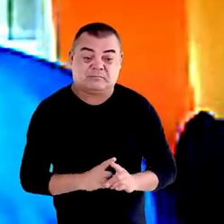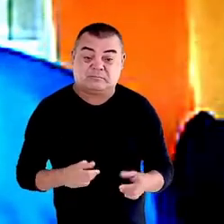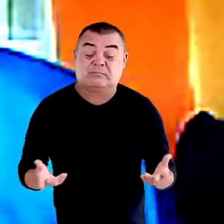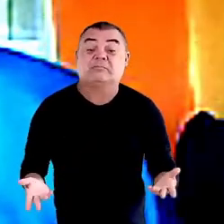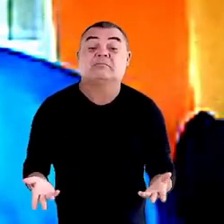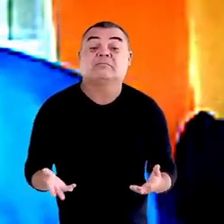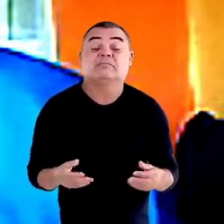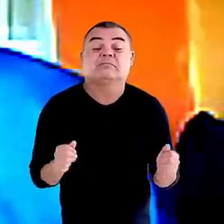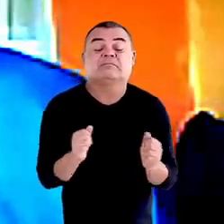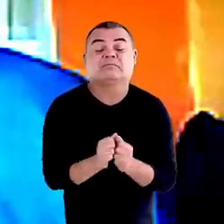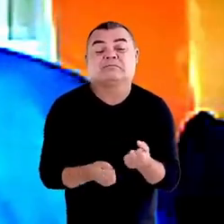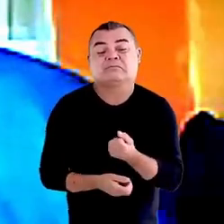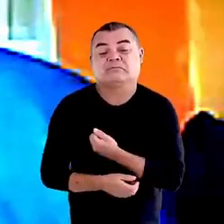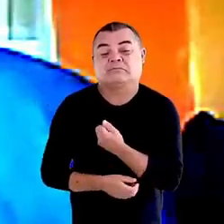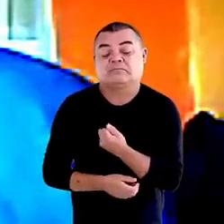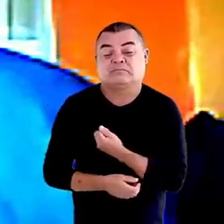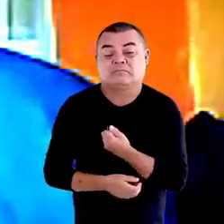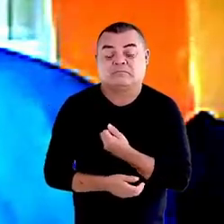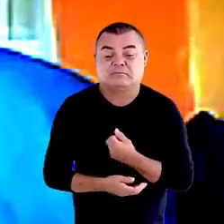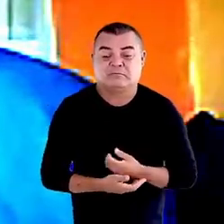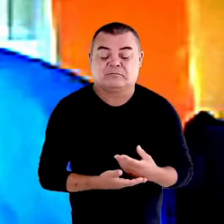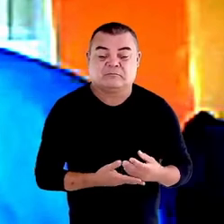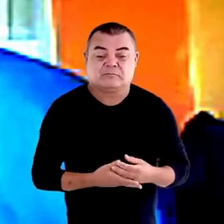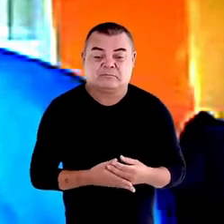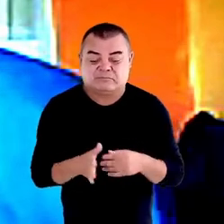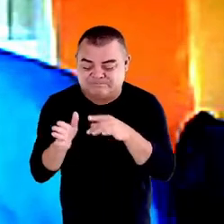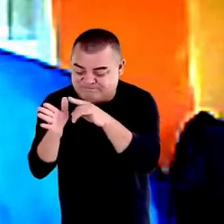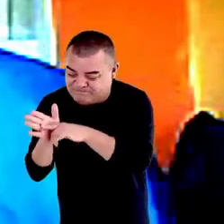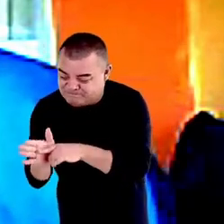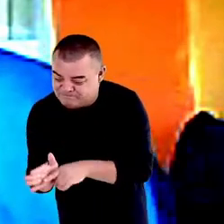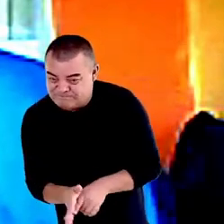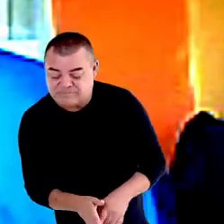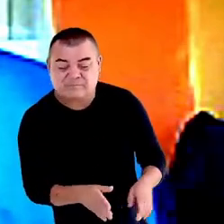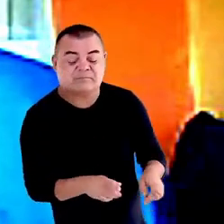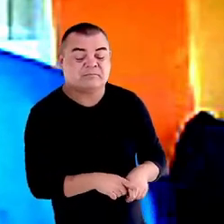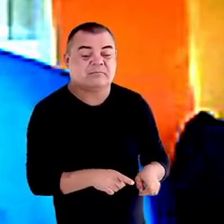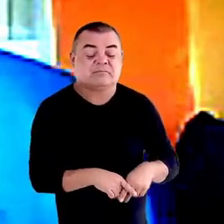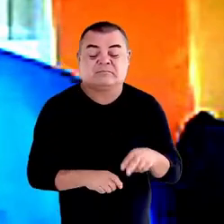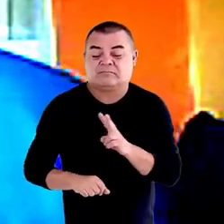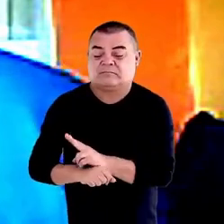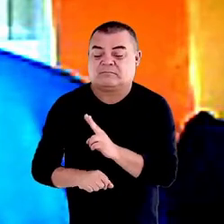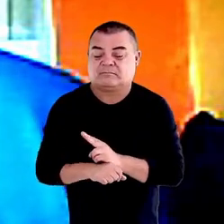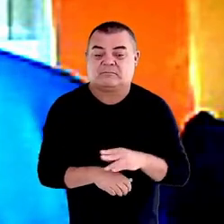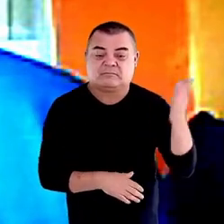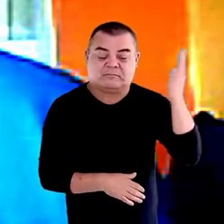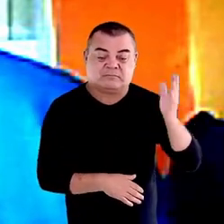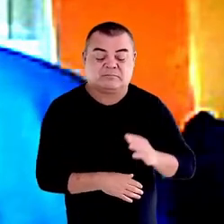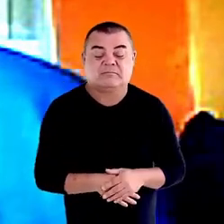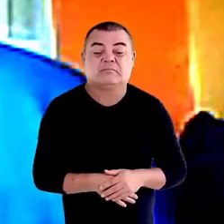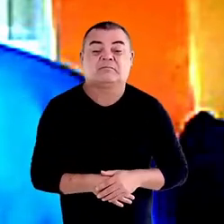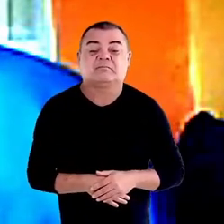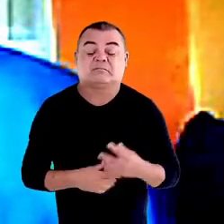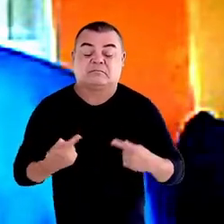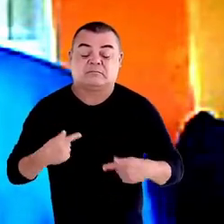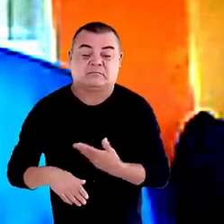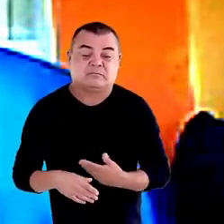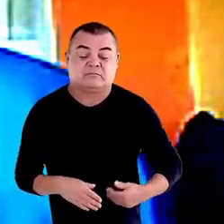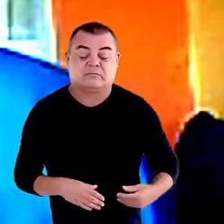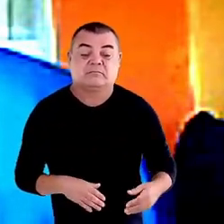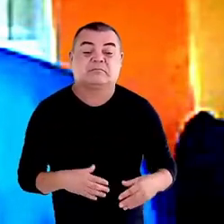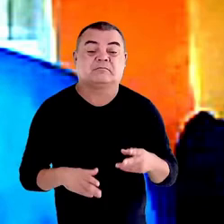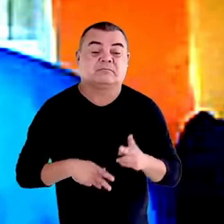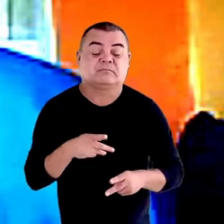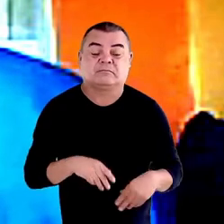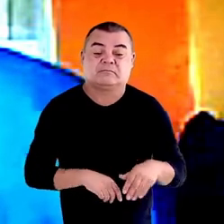com os números por ele, apurado por ele, pelo Observatório Brasileiro de Políticas Públicas com a População de Rua, pela equipe da